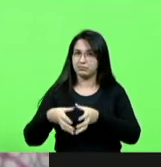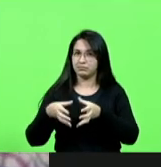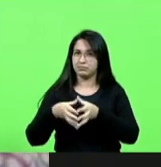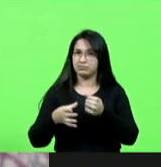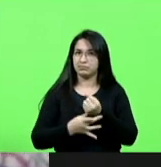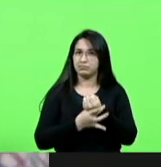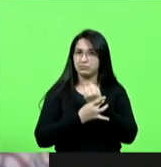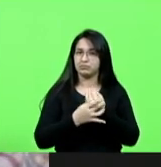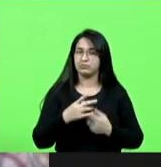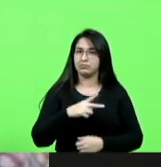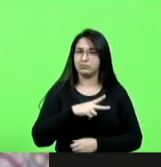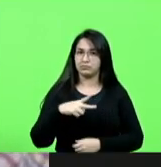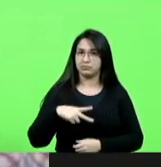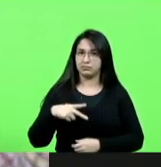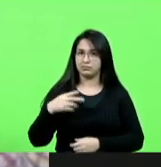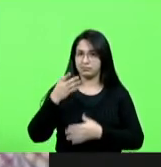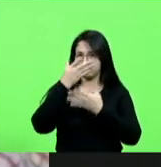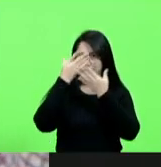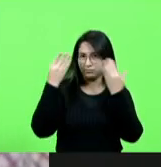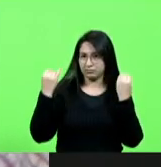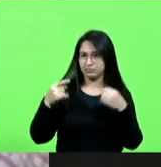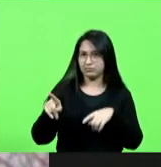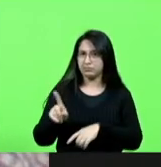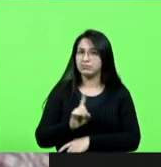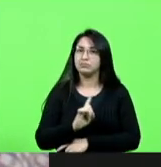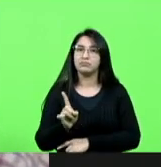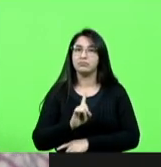Nós dependemos da segurança pública.